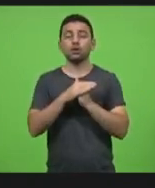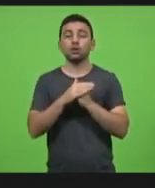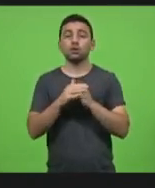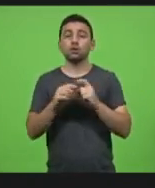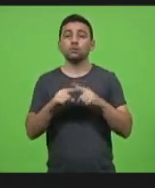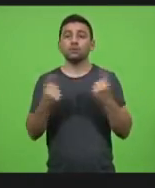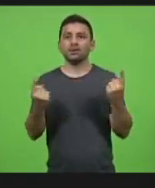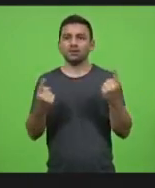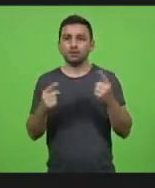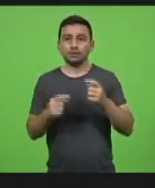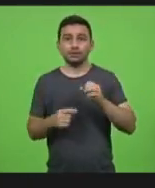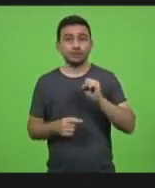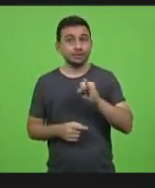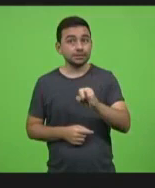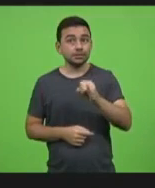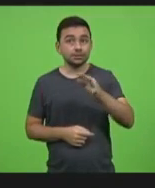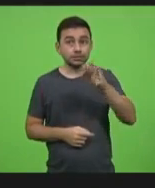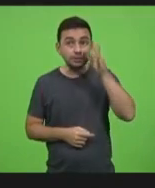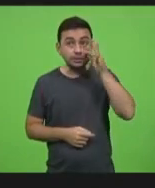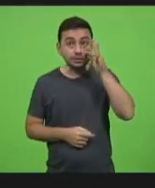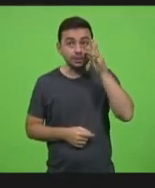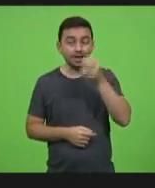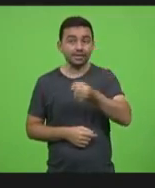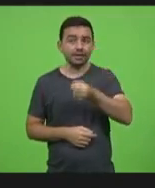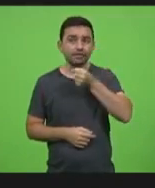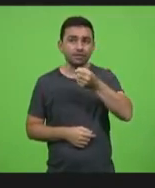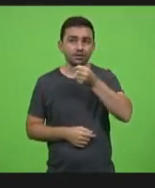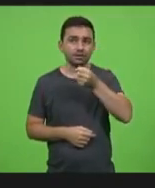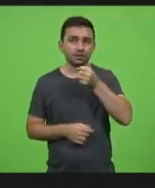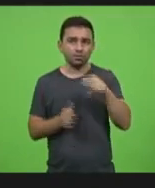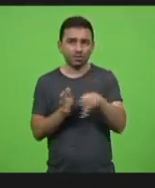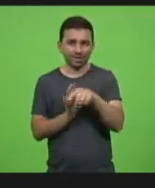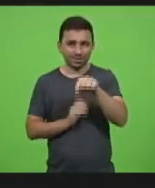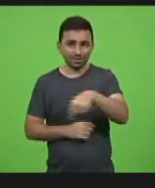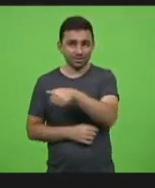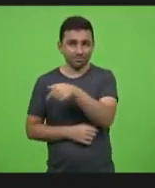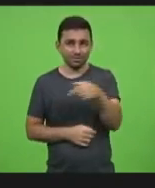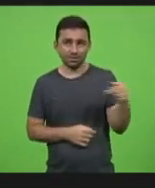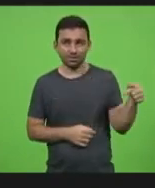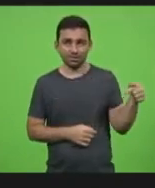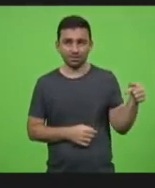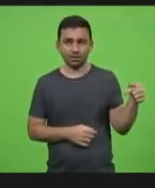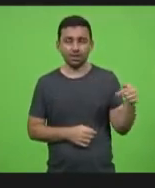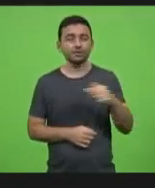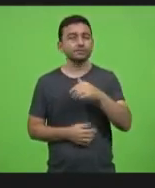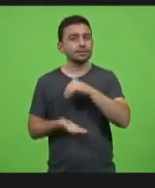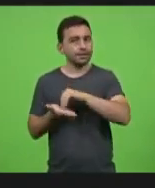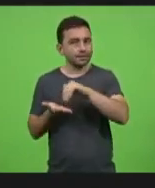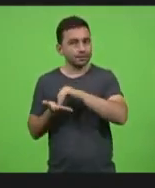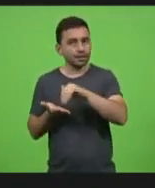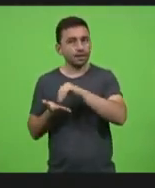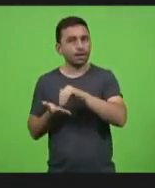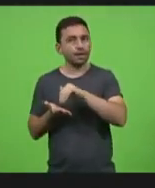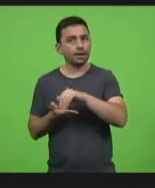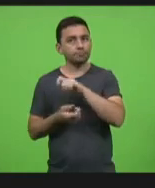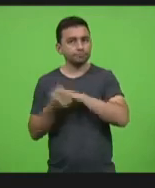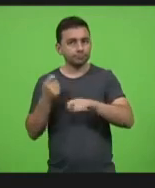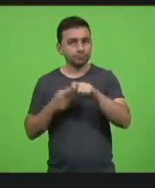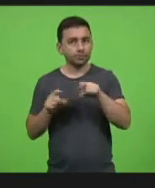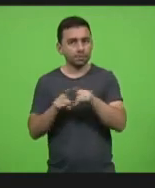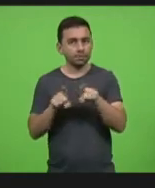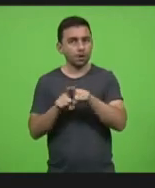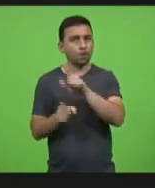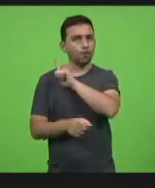as duas entrevistas dessa semana tanto do secretário da fazenda estadual quanto do